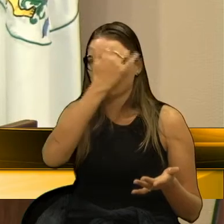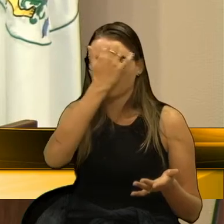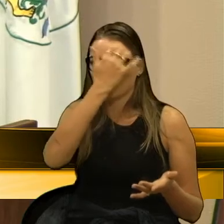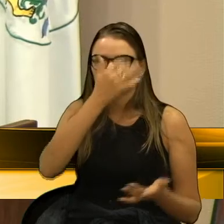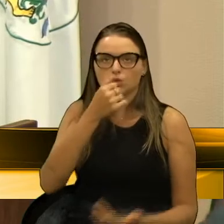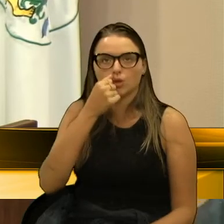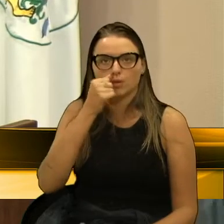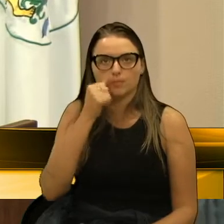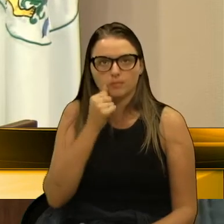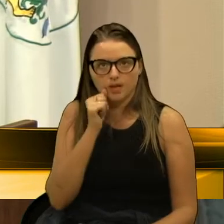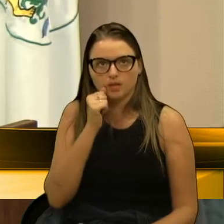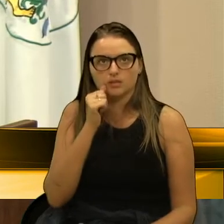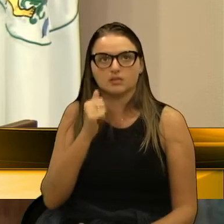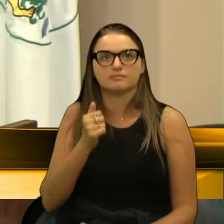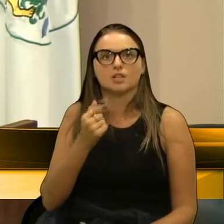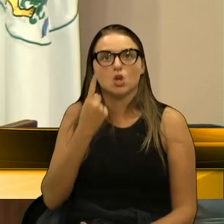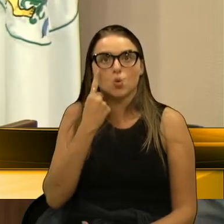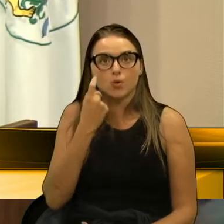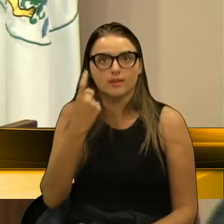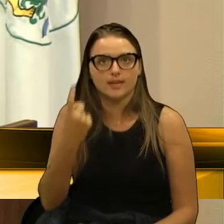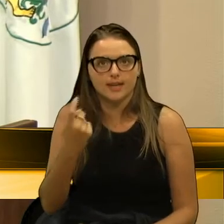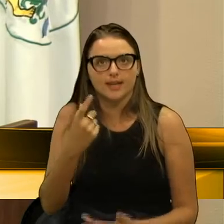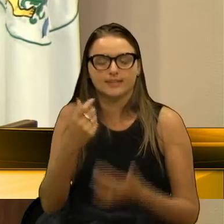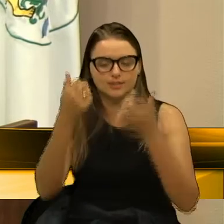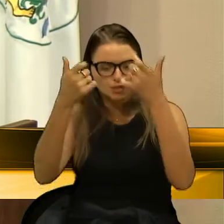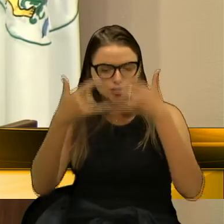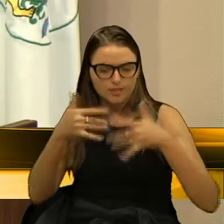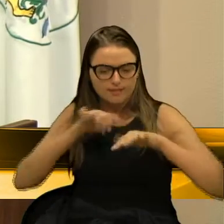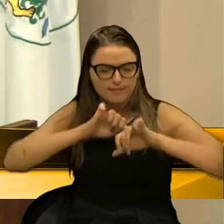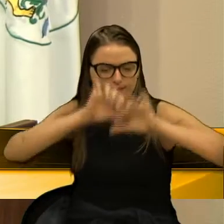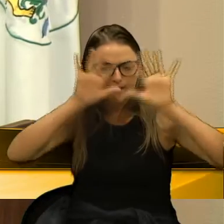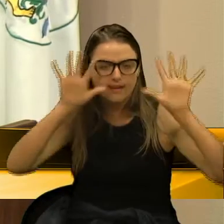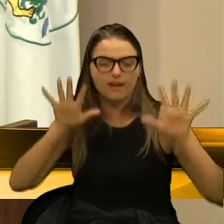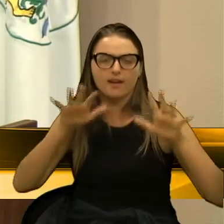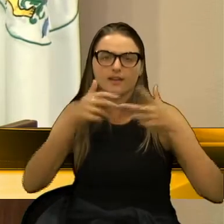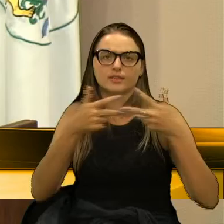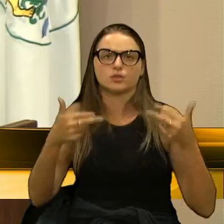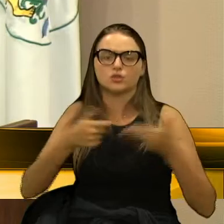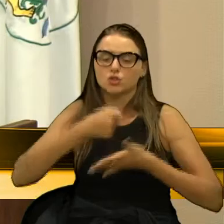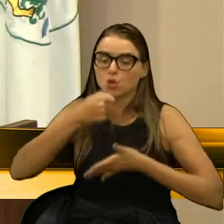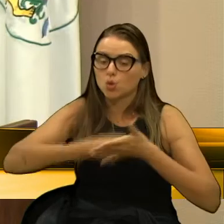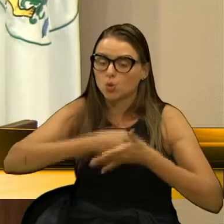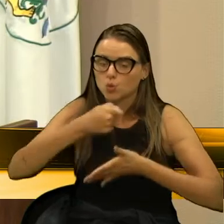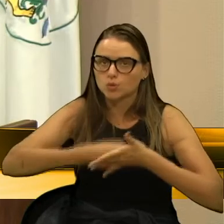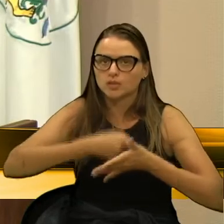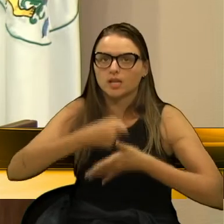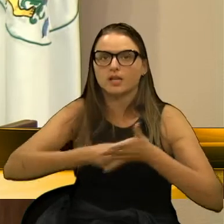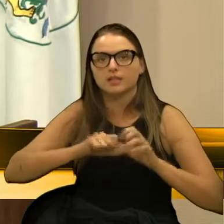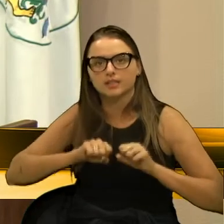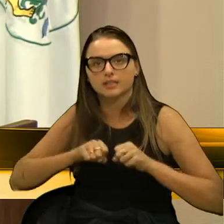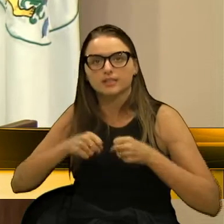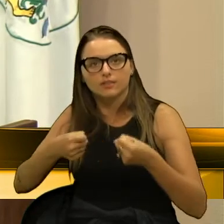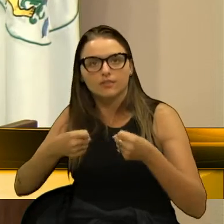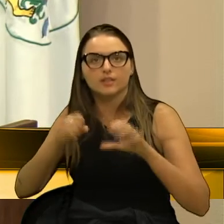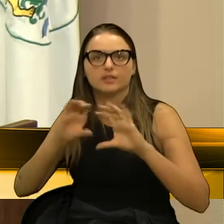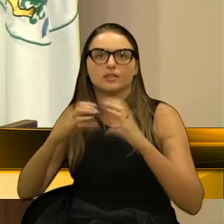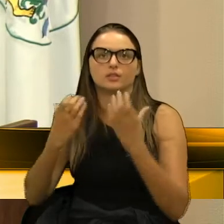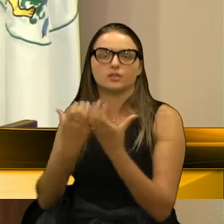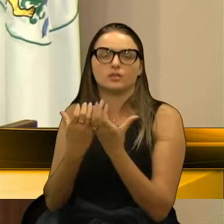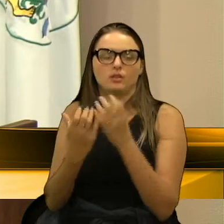o interesse de transparência, o interesse, claro, de lutar em defesa da comunidade.